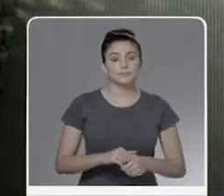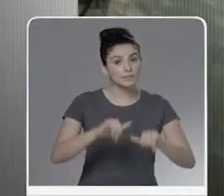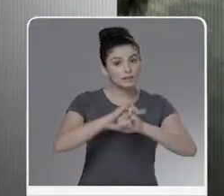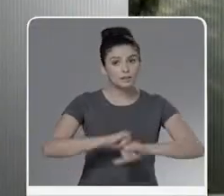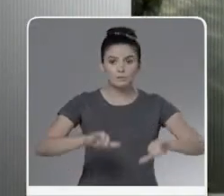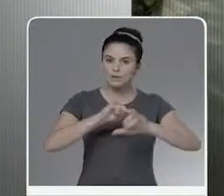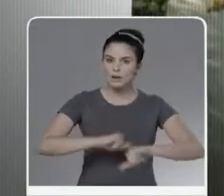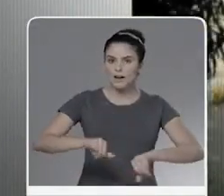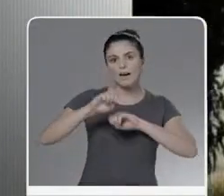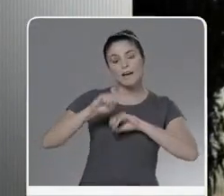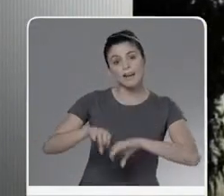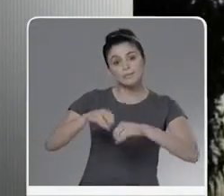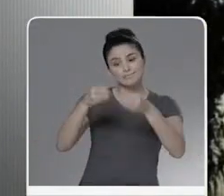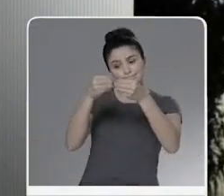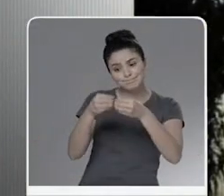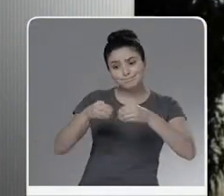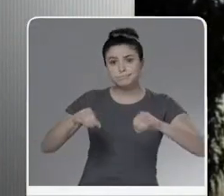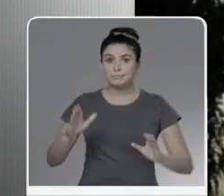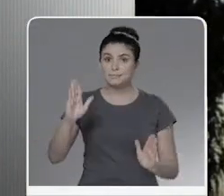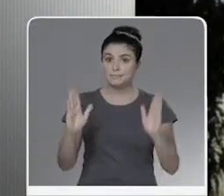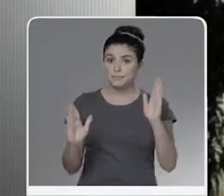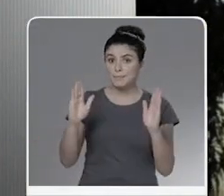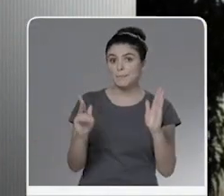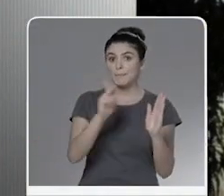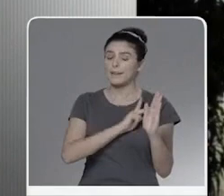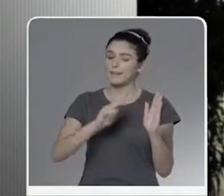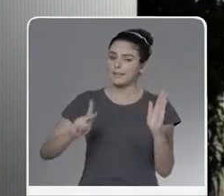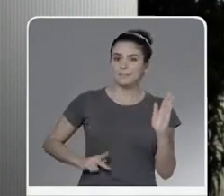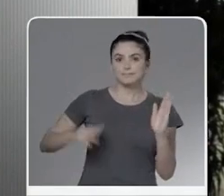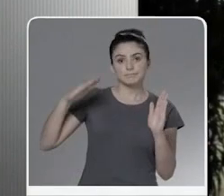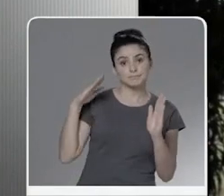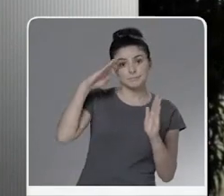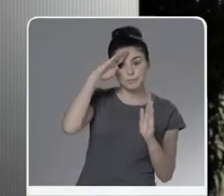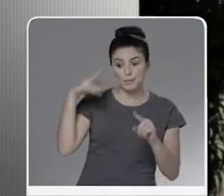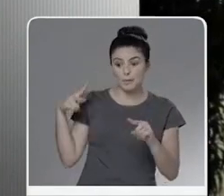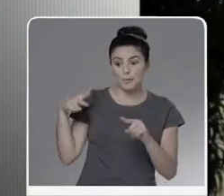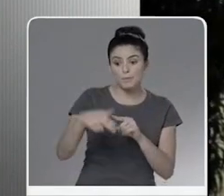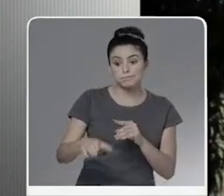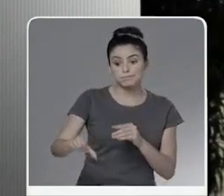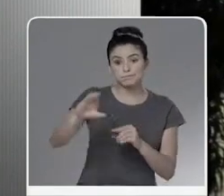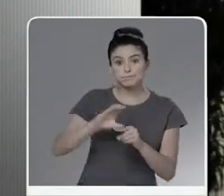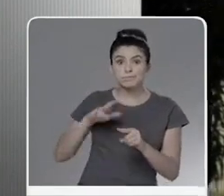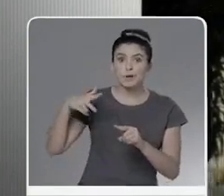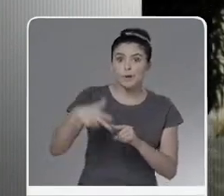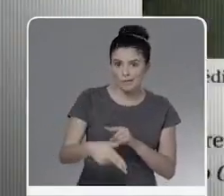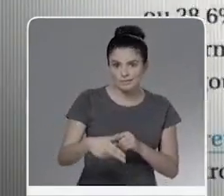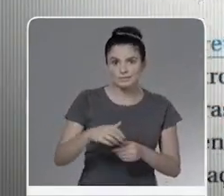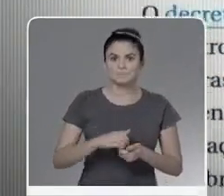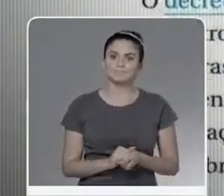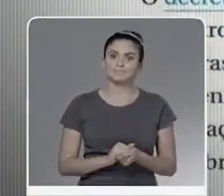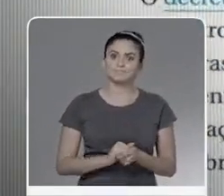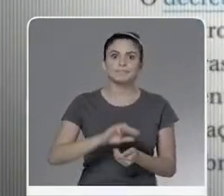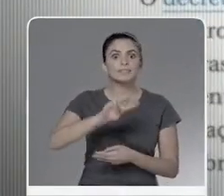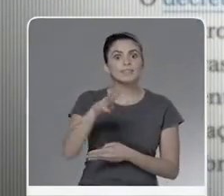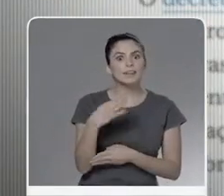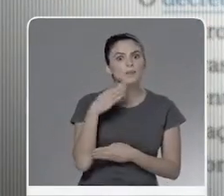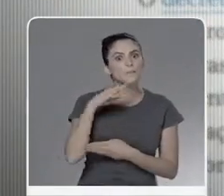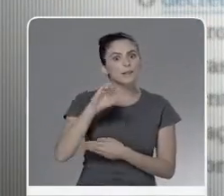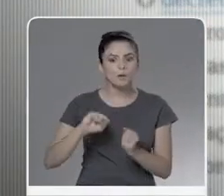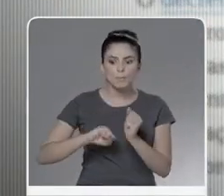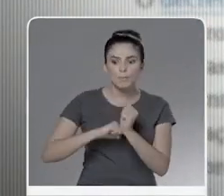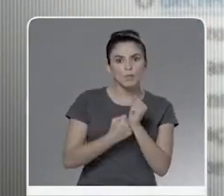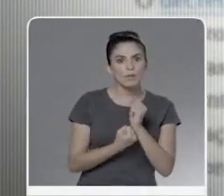Saiu nos jornais. A educação é a área mais afetada pelo novo corte orçamentário do governo Bolsonaro. Três